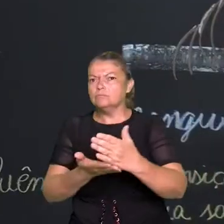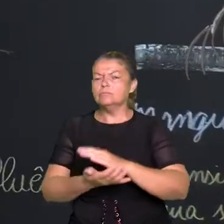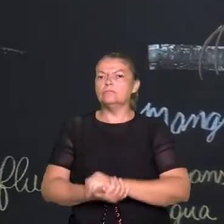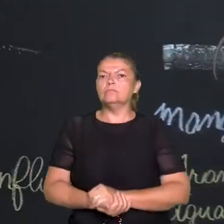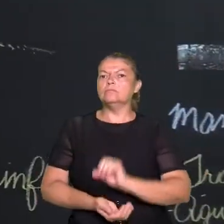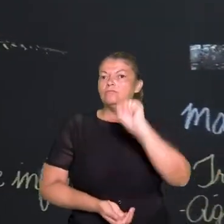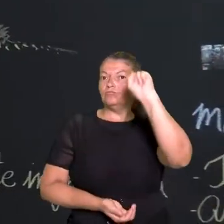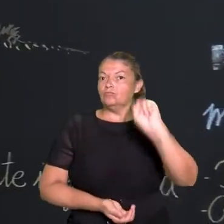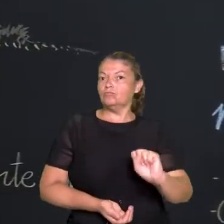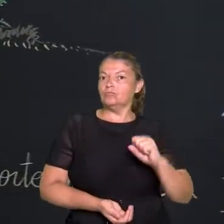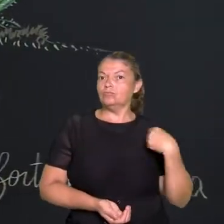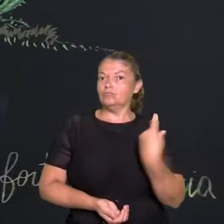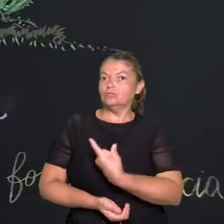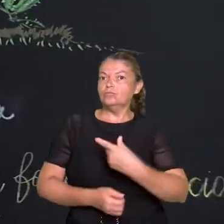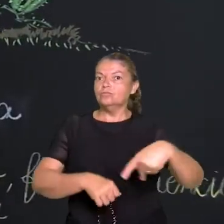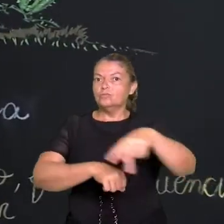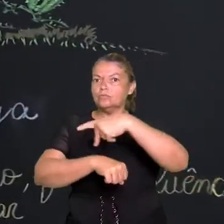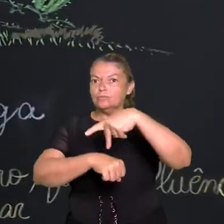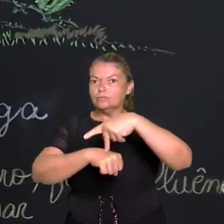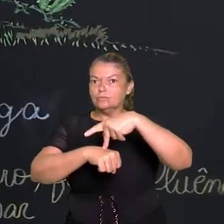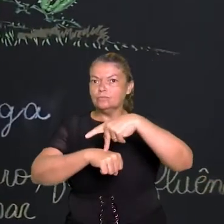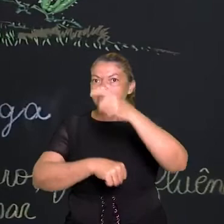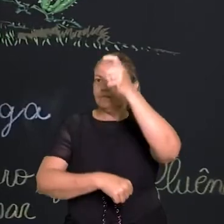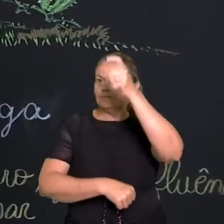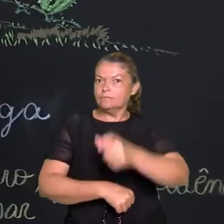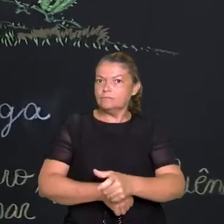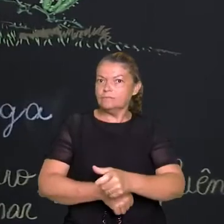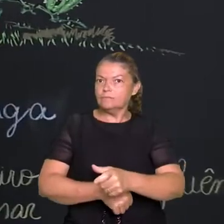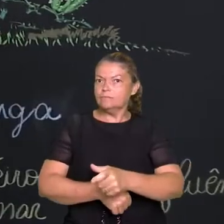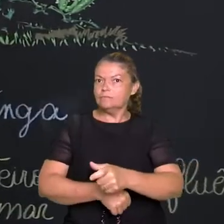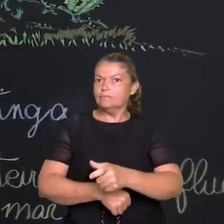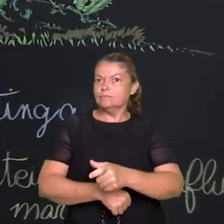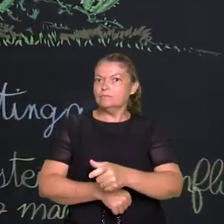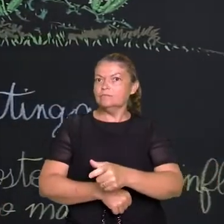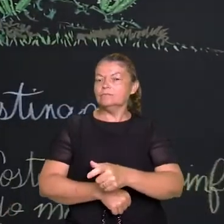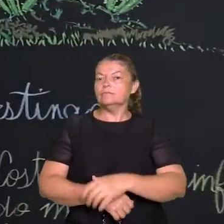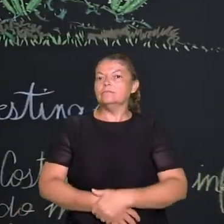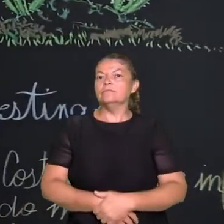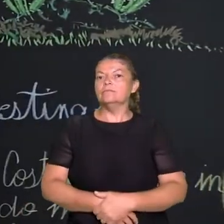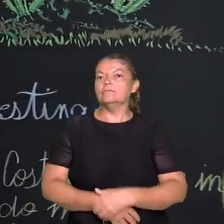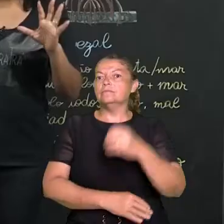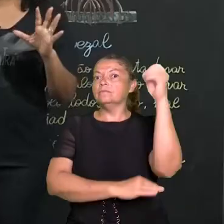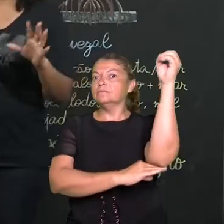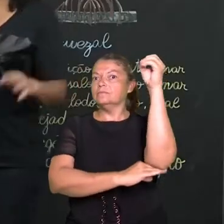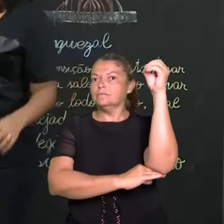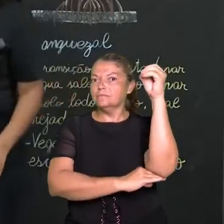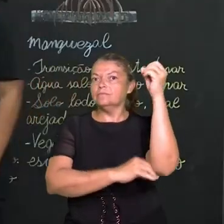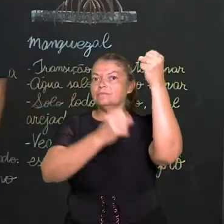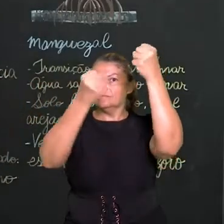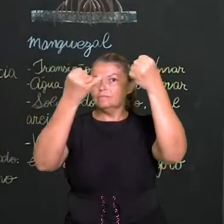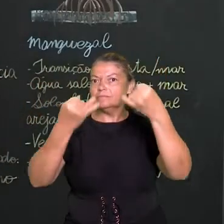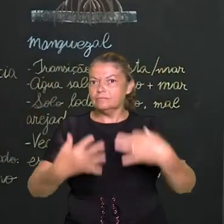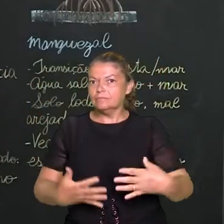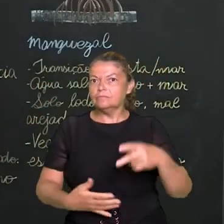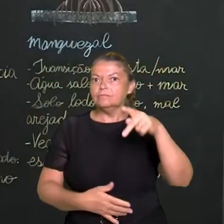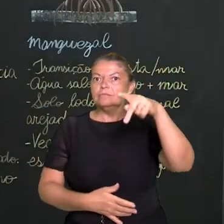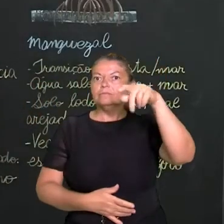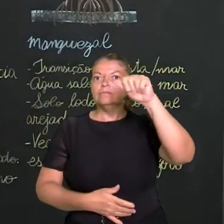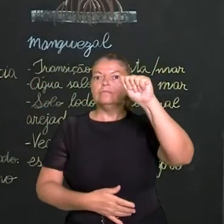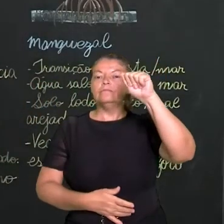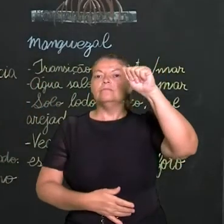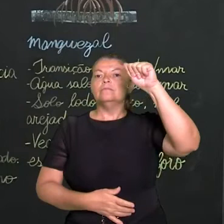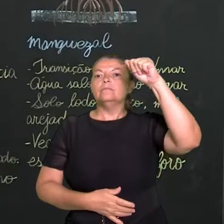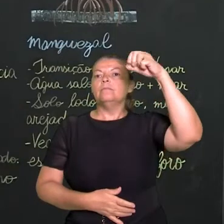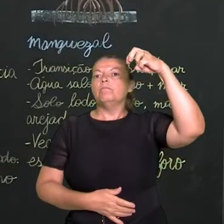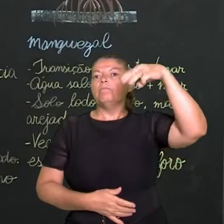Vamos começar com o sul do nosso país, mais especificamente com Rio Grande do Sul. E vamos falar então sobre o